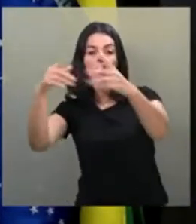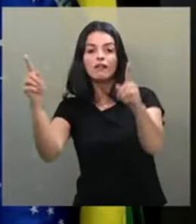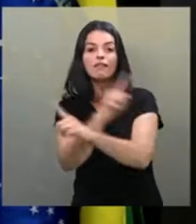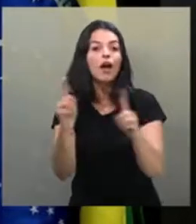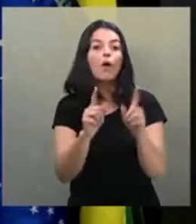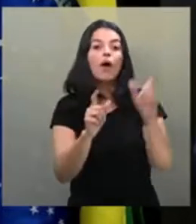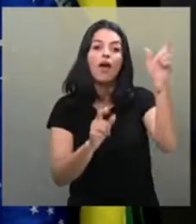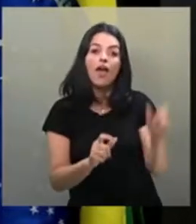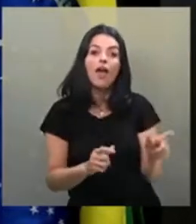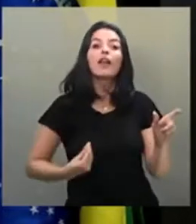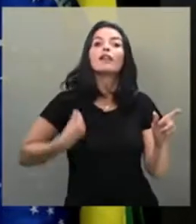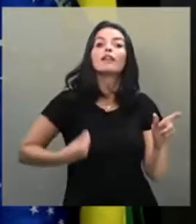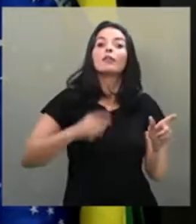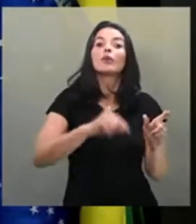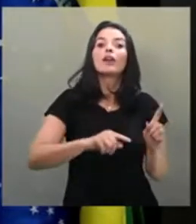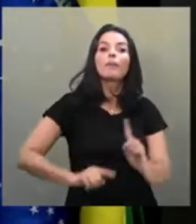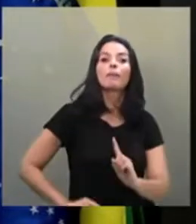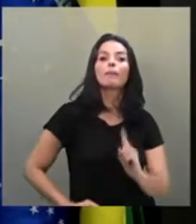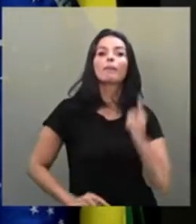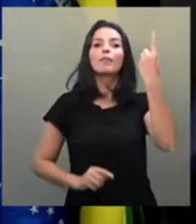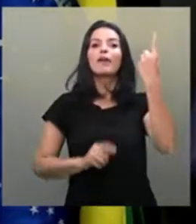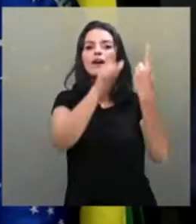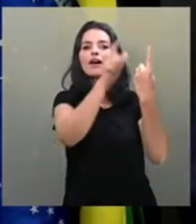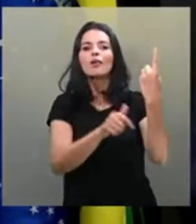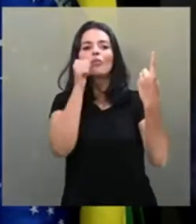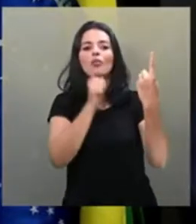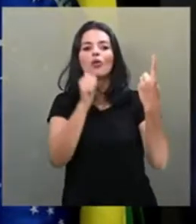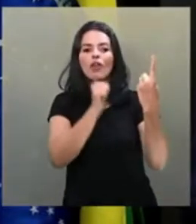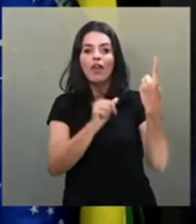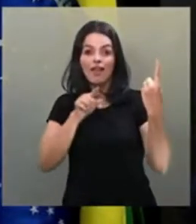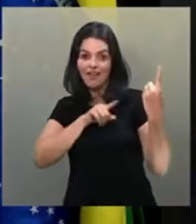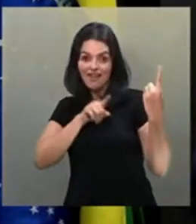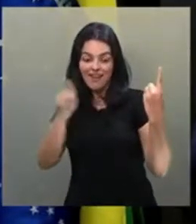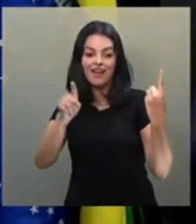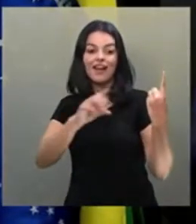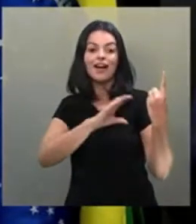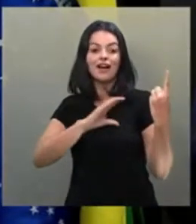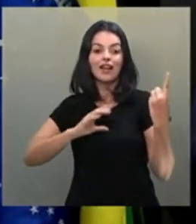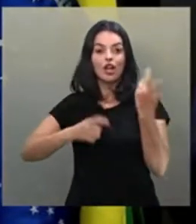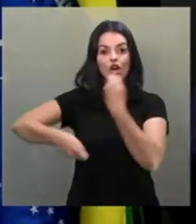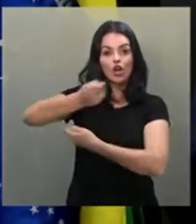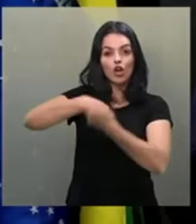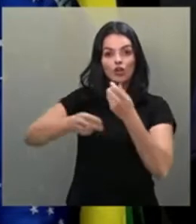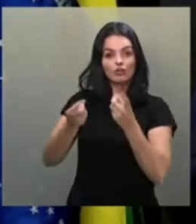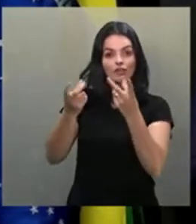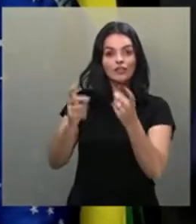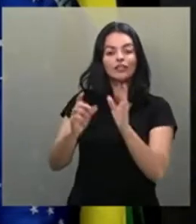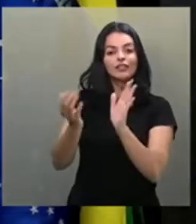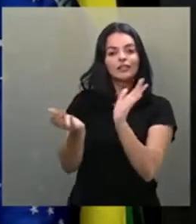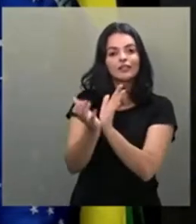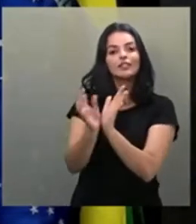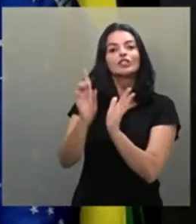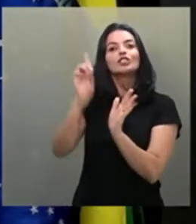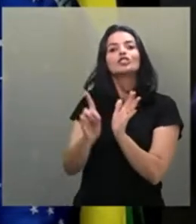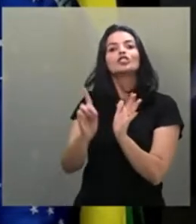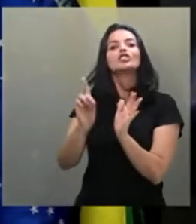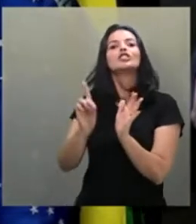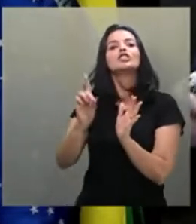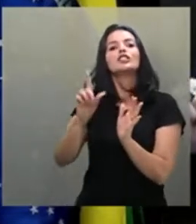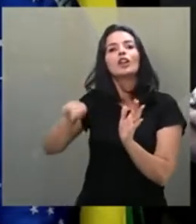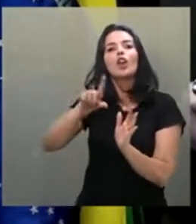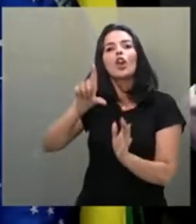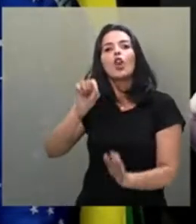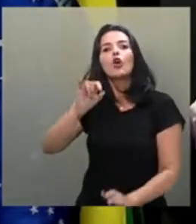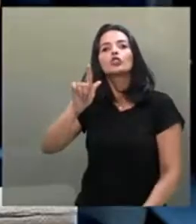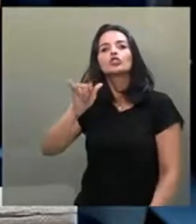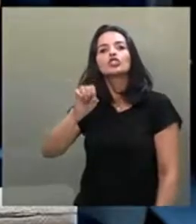porque ela foi a primeira mulher à frente da Comissão de Comércio de Dirigentes Logistas e ela não se contentou